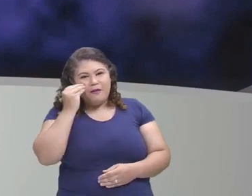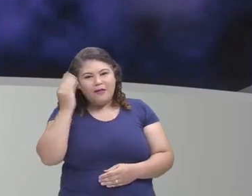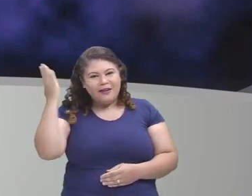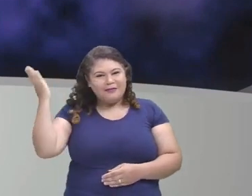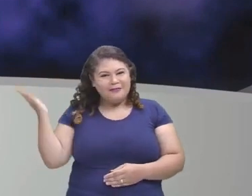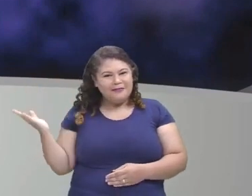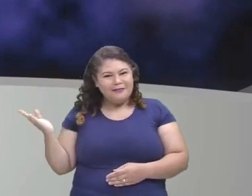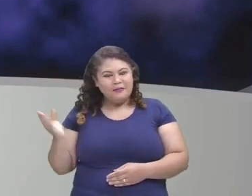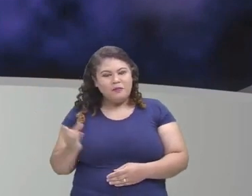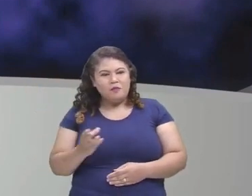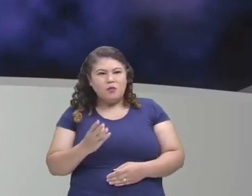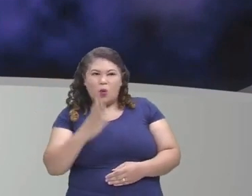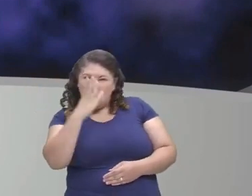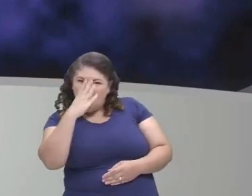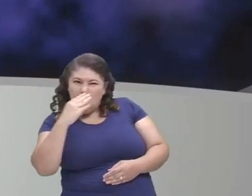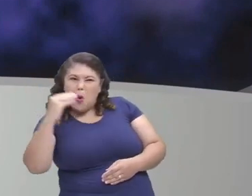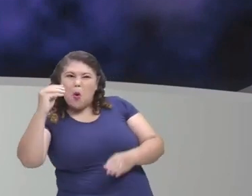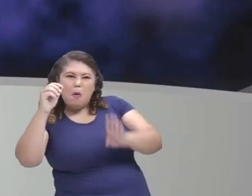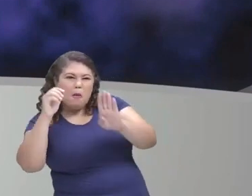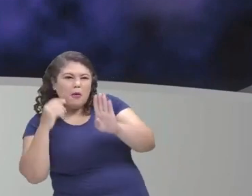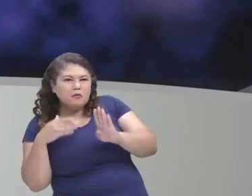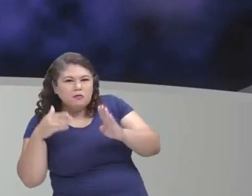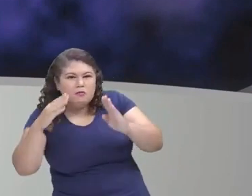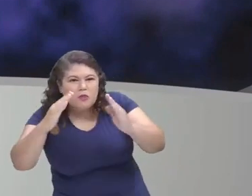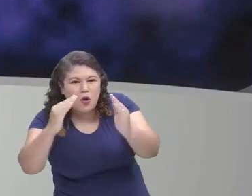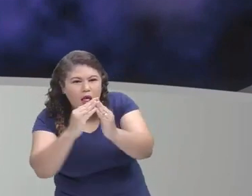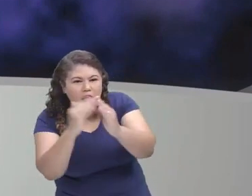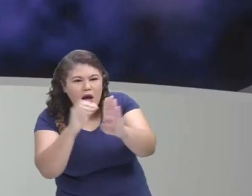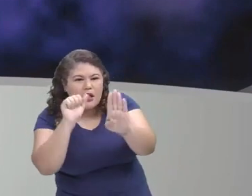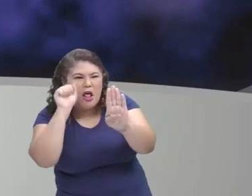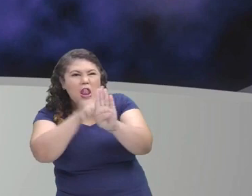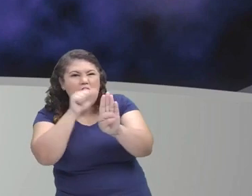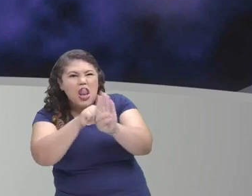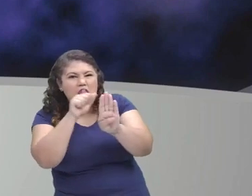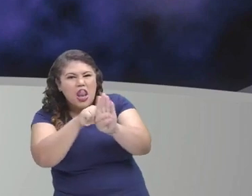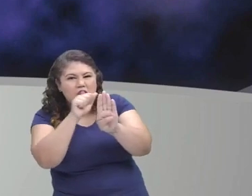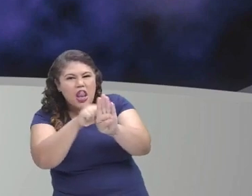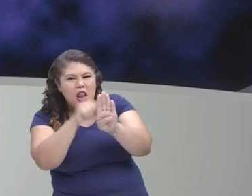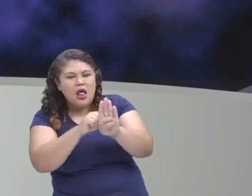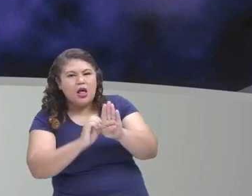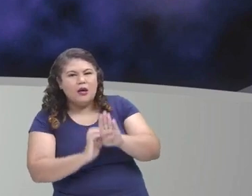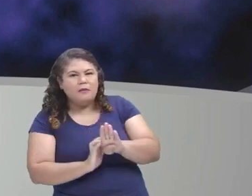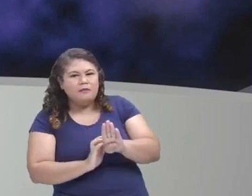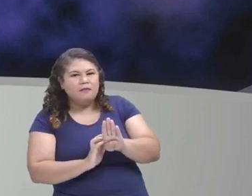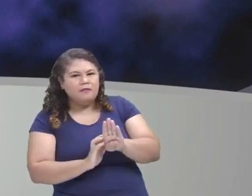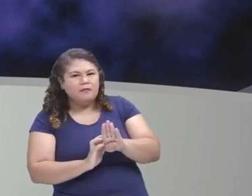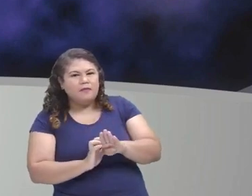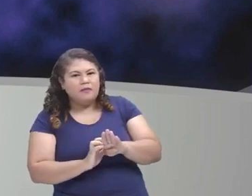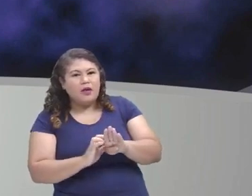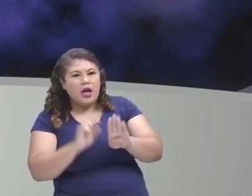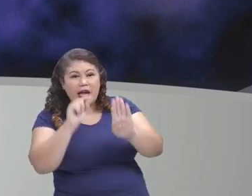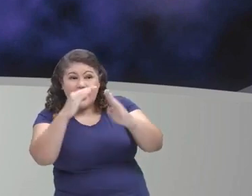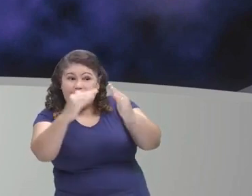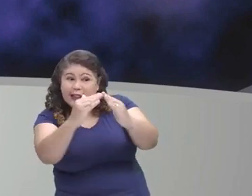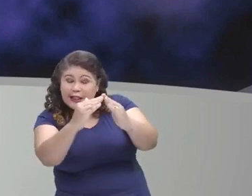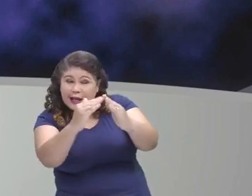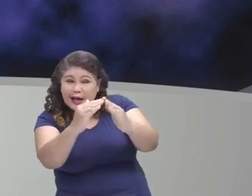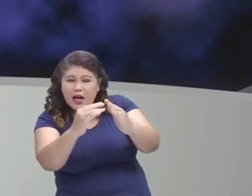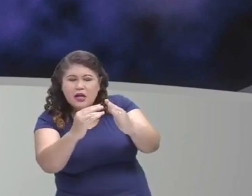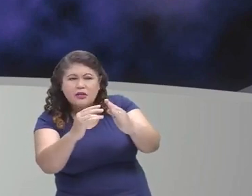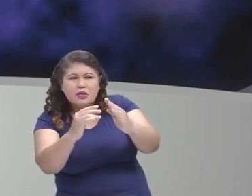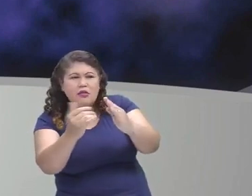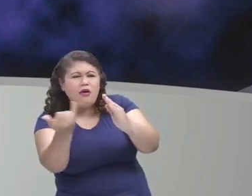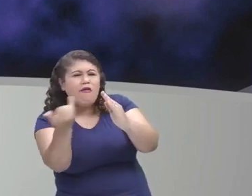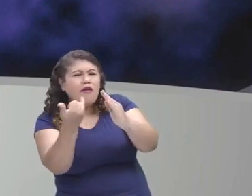Ele bateu na porta e escutou uma voz lá de dentro da